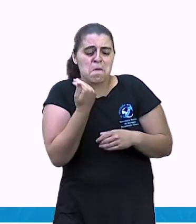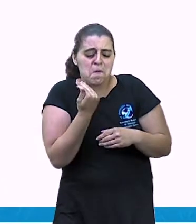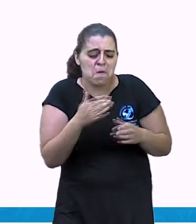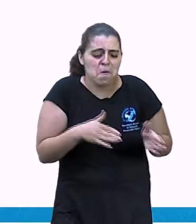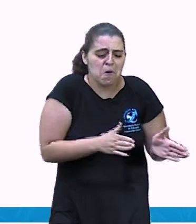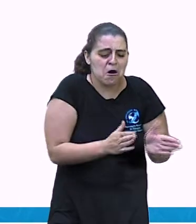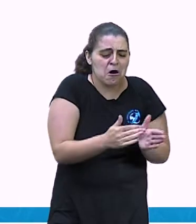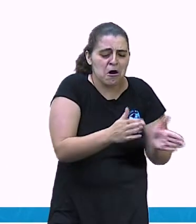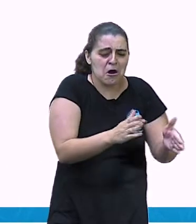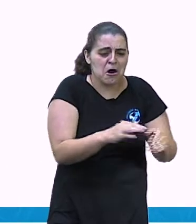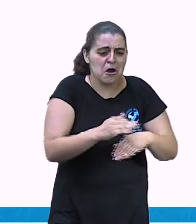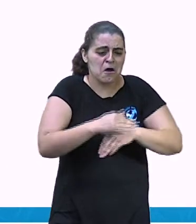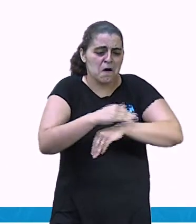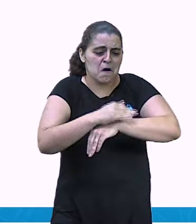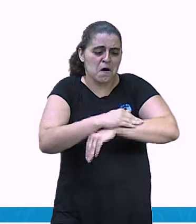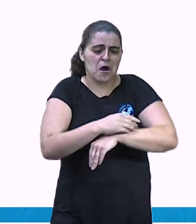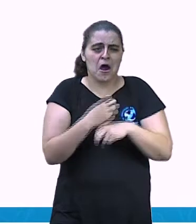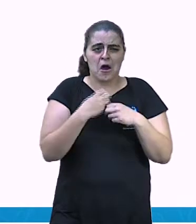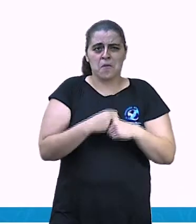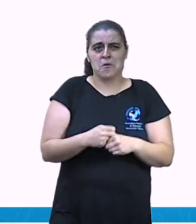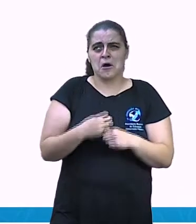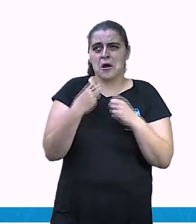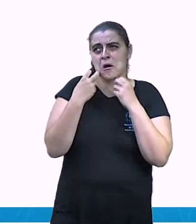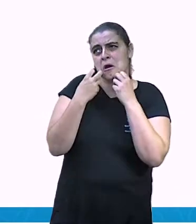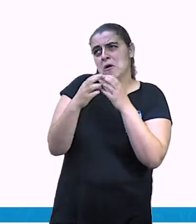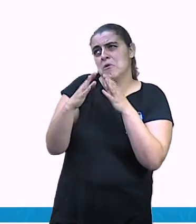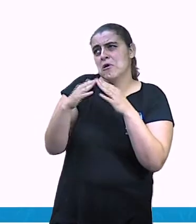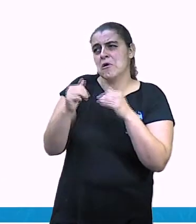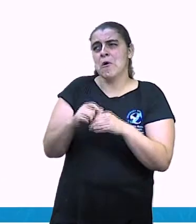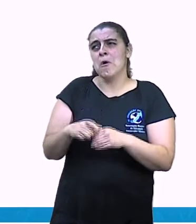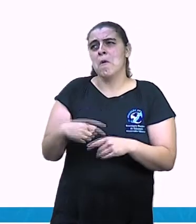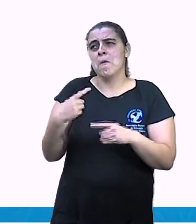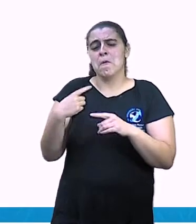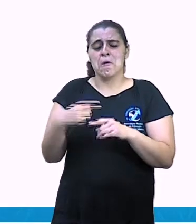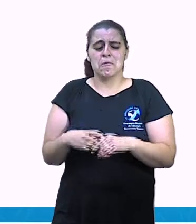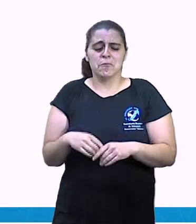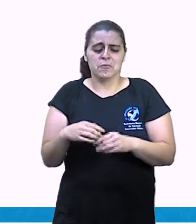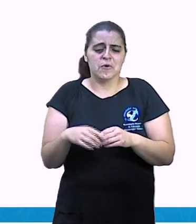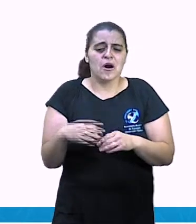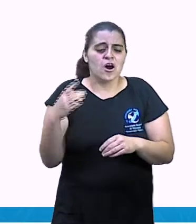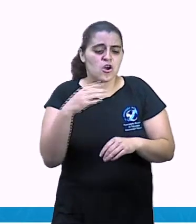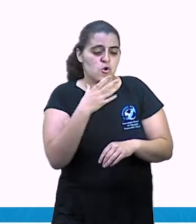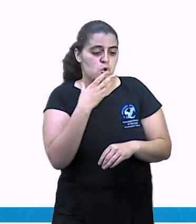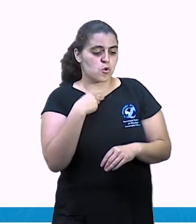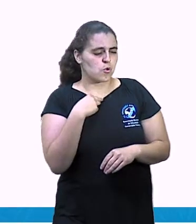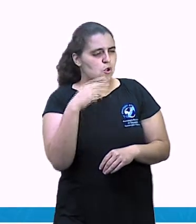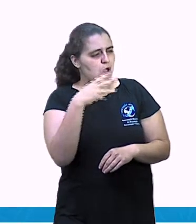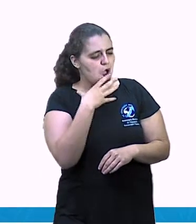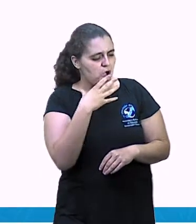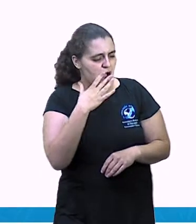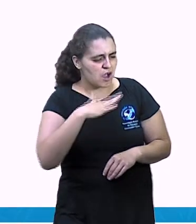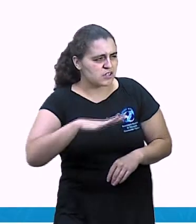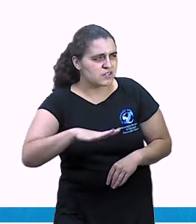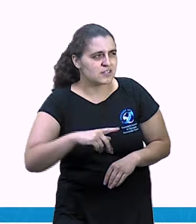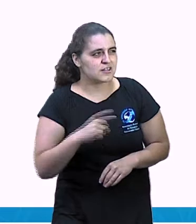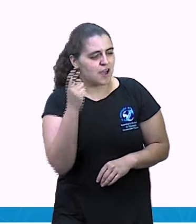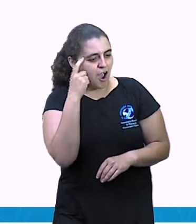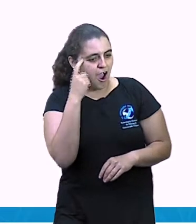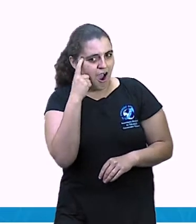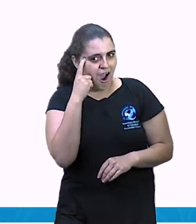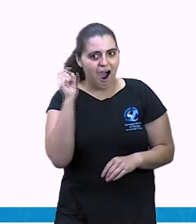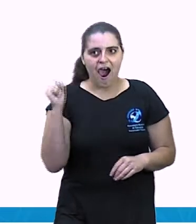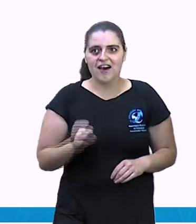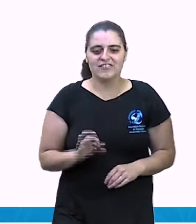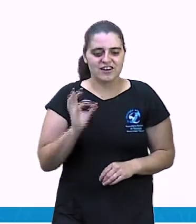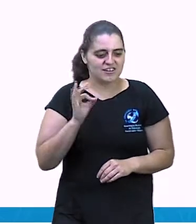gritaram os meninos. Foram, pegaram o sapo por uma perna e tchibum! Rebolaram